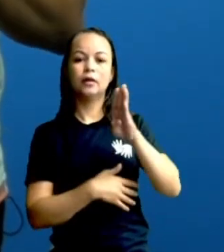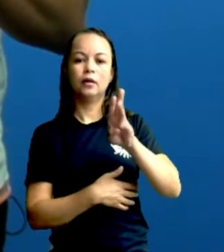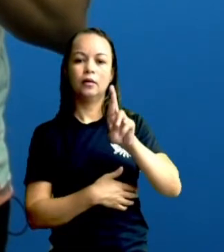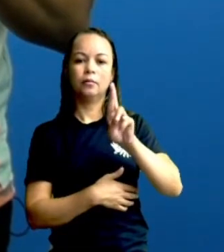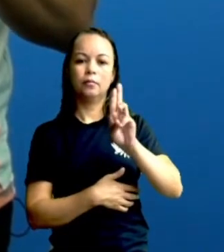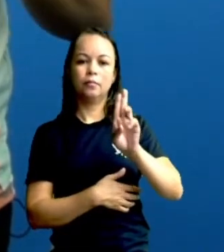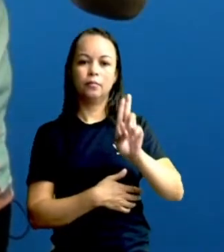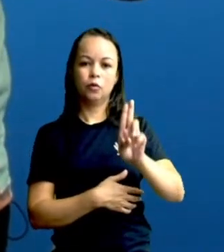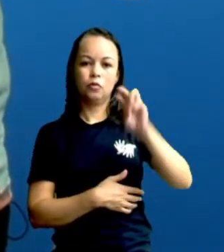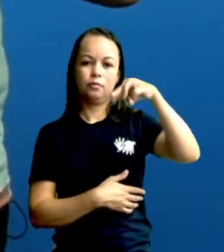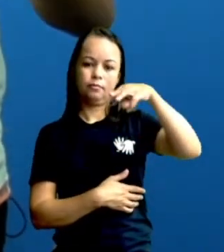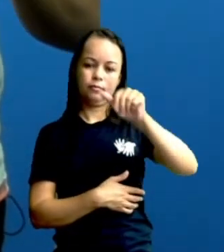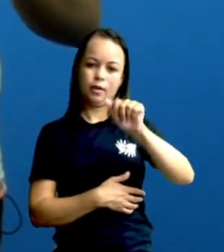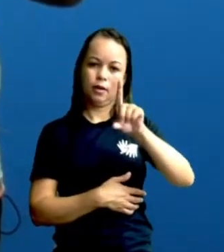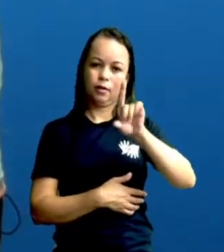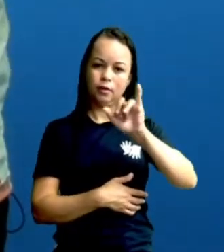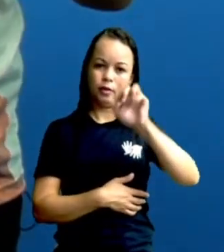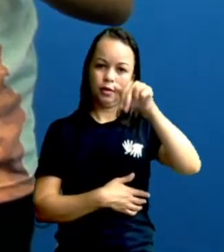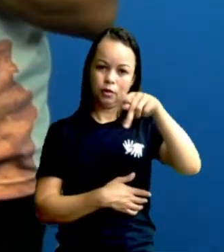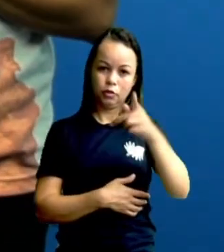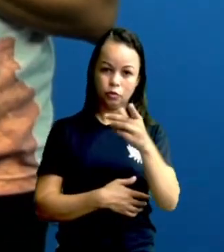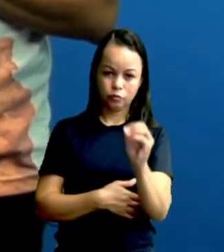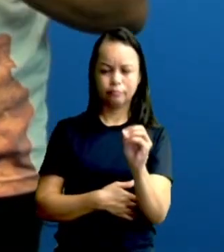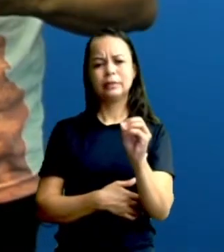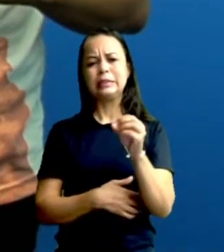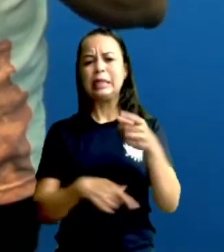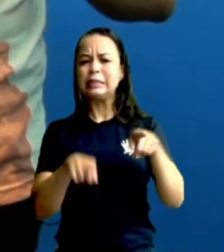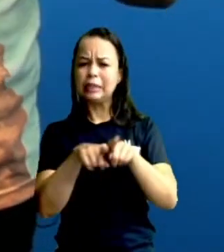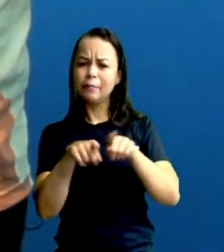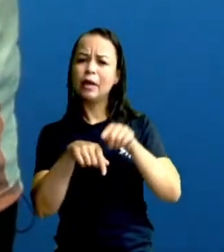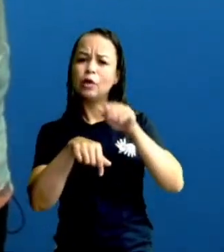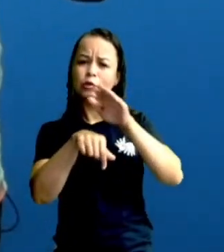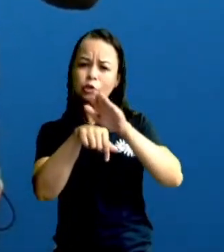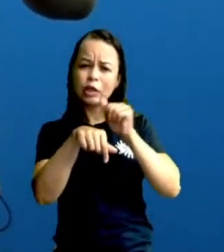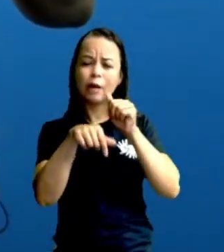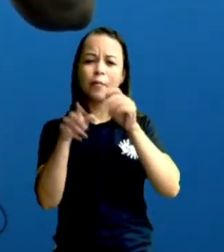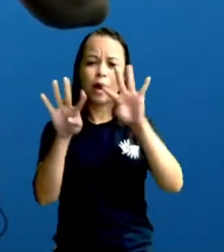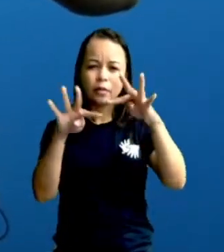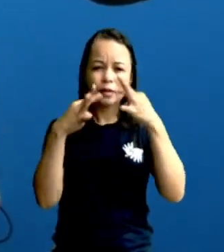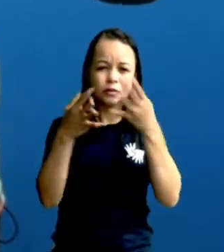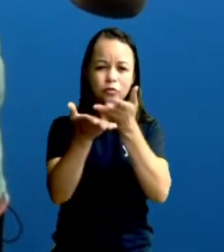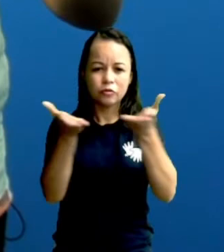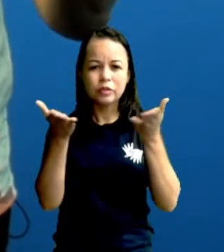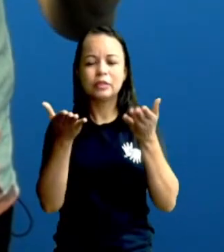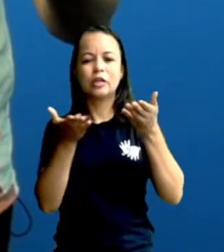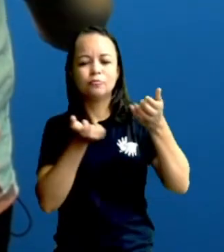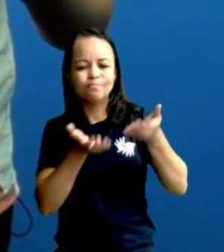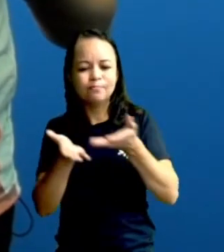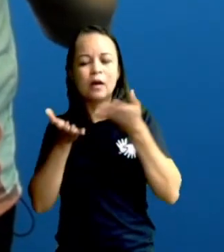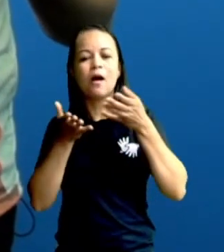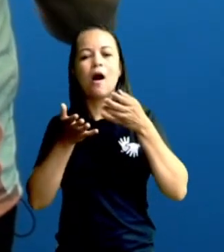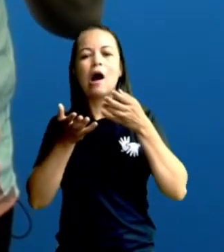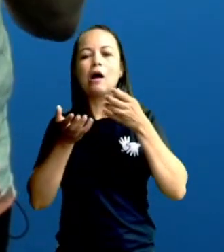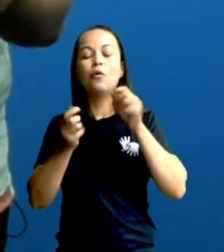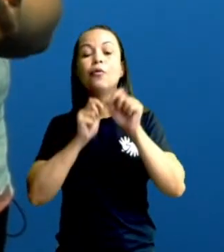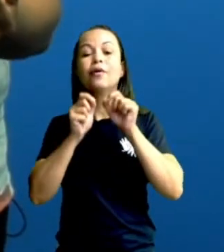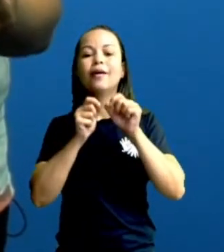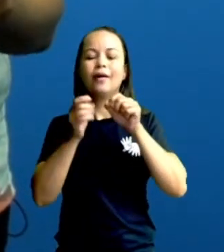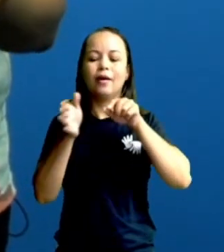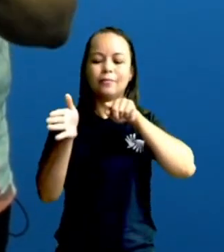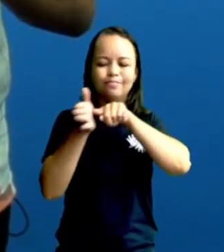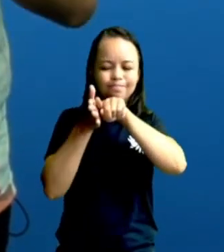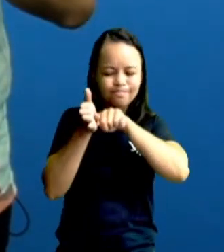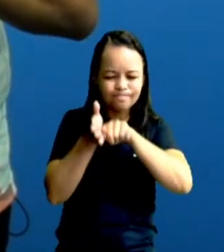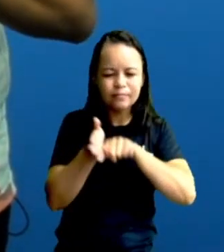chama a atenção de vocês também para fazer uma pesquisa sobre isso. Para quê? Para que você possa ser alguém com um repertório intelectual muito mais